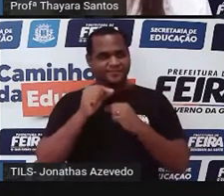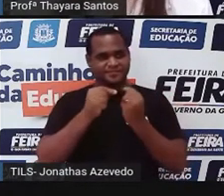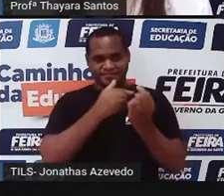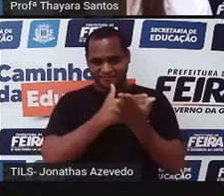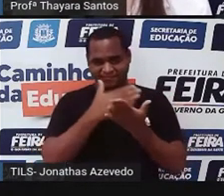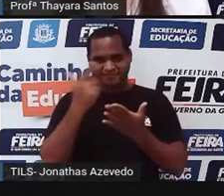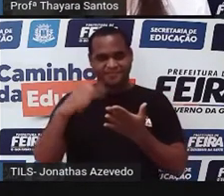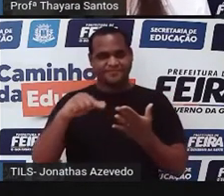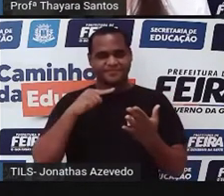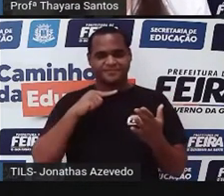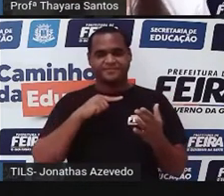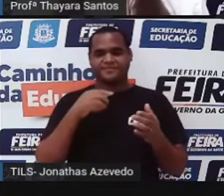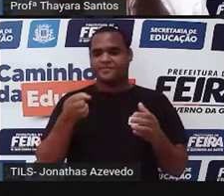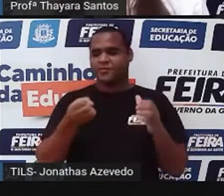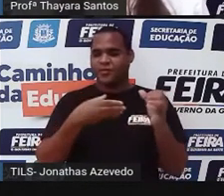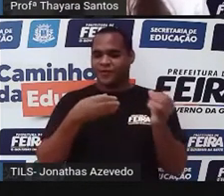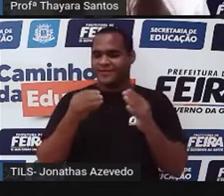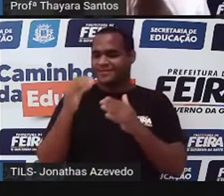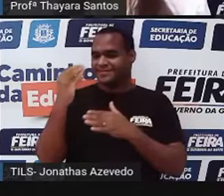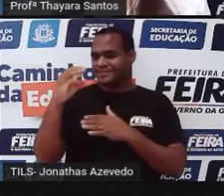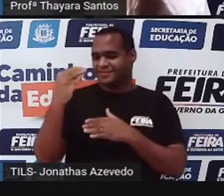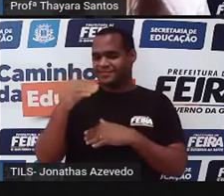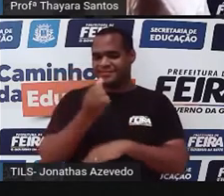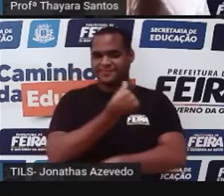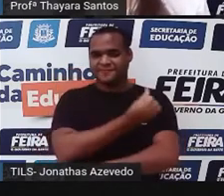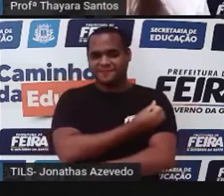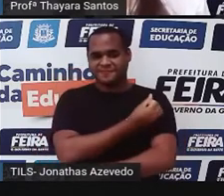mais uma aula de ciências do sexto ano.